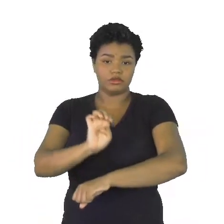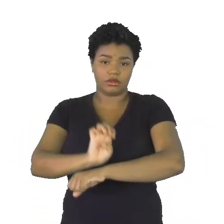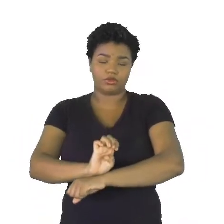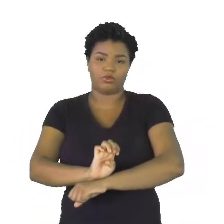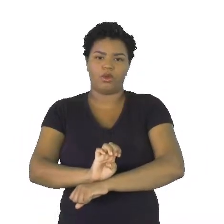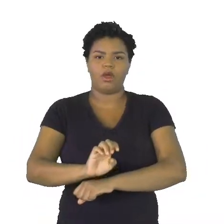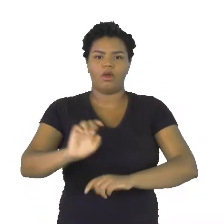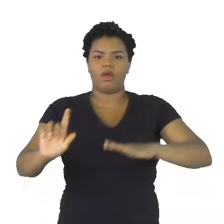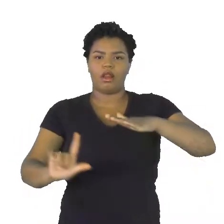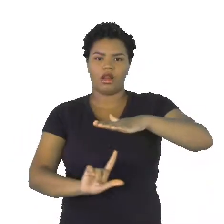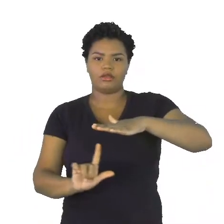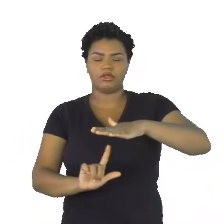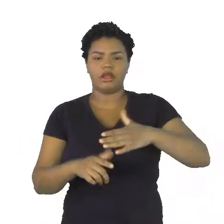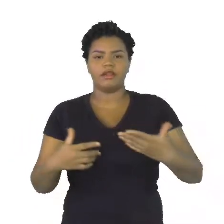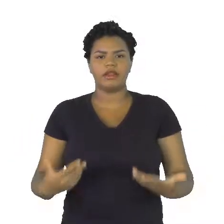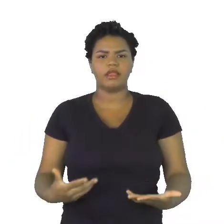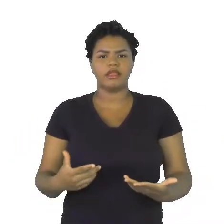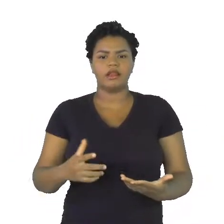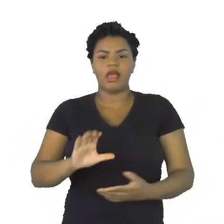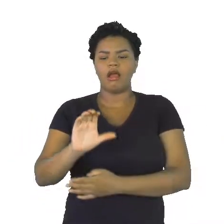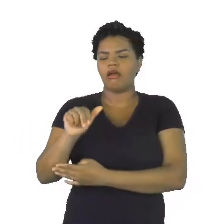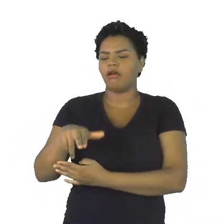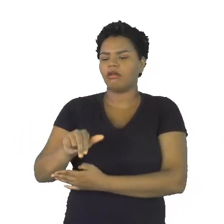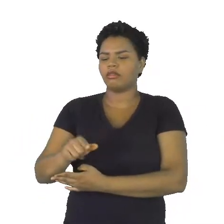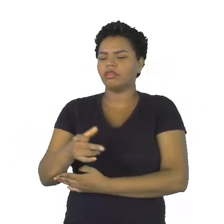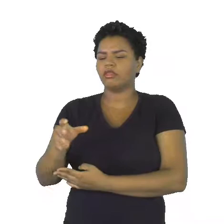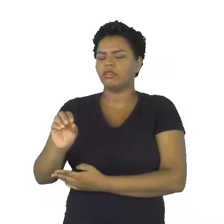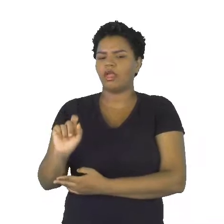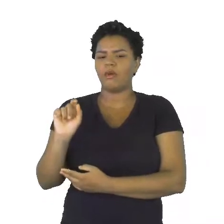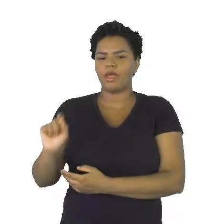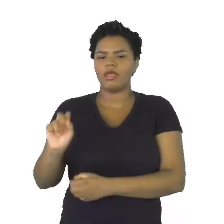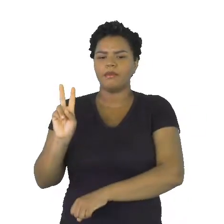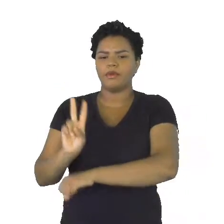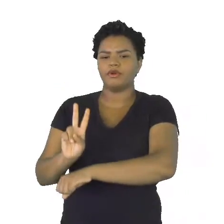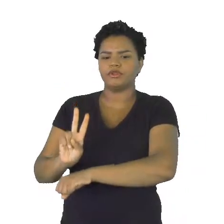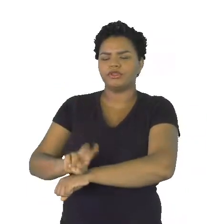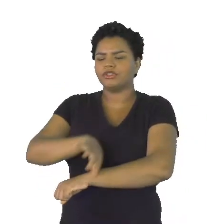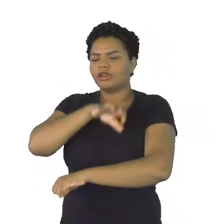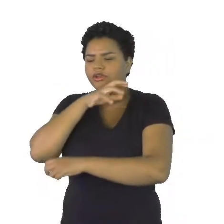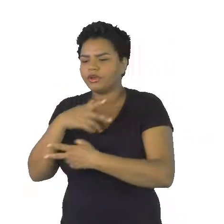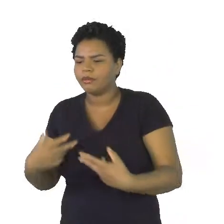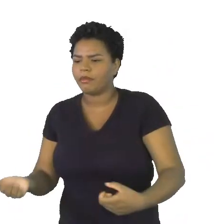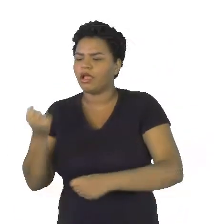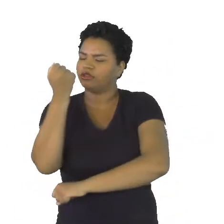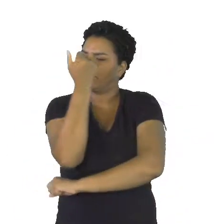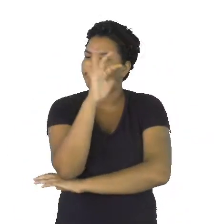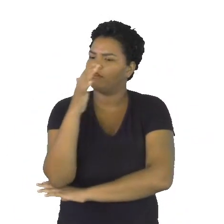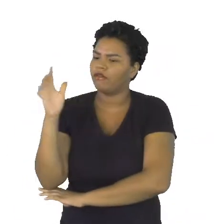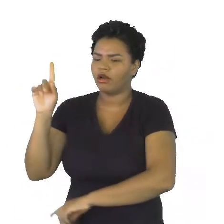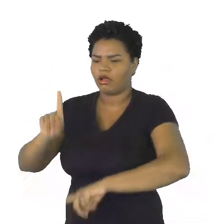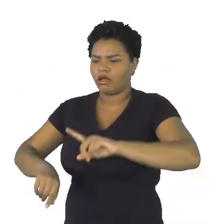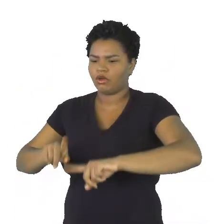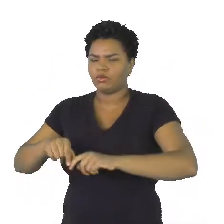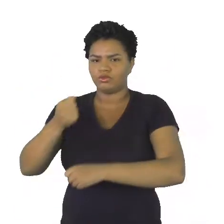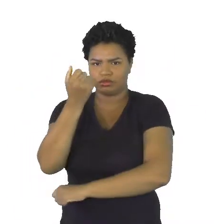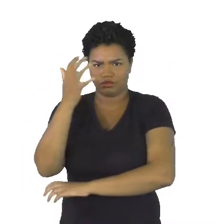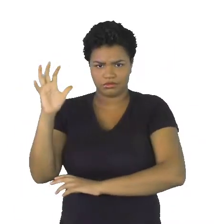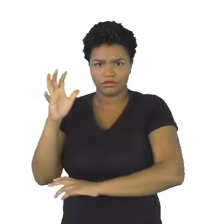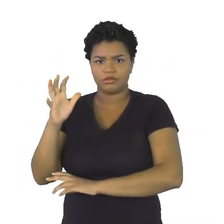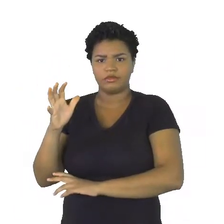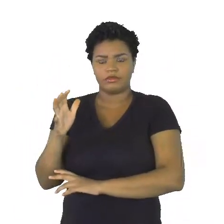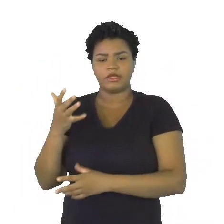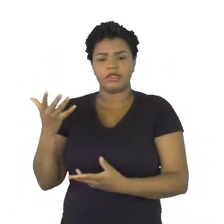Cantão tem o objetivo de proteger a fauna, a flora e os recursos naturais com potencial